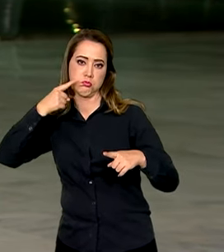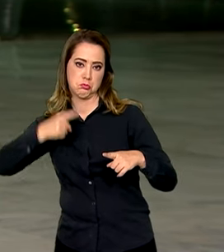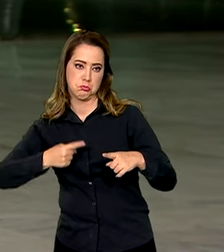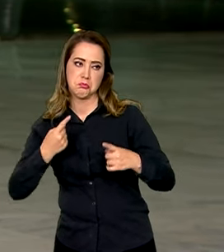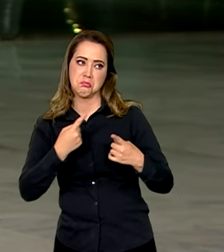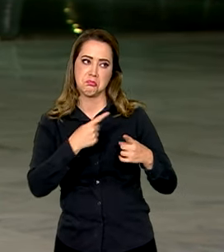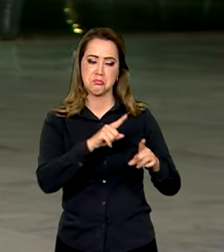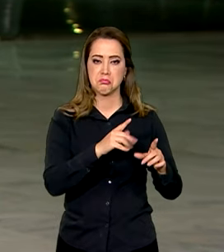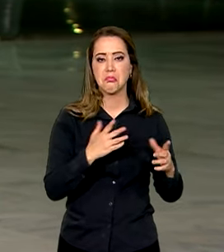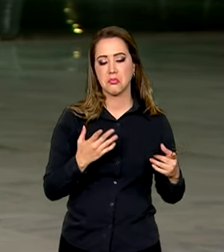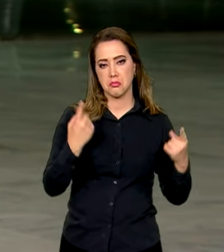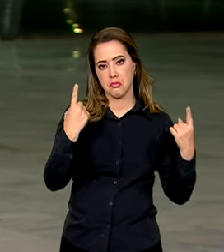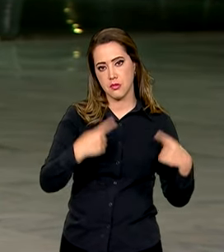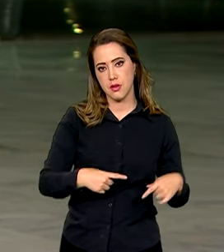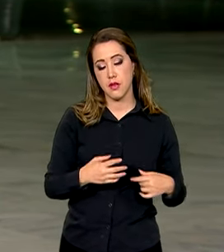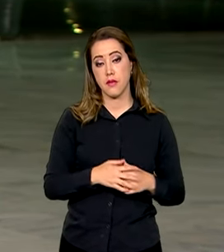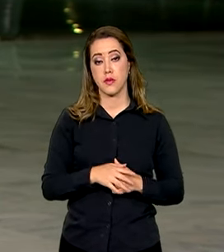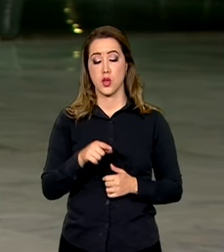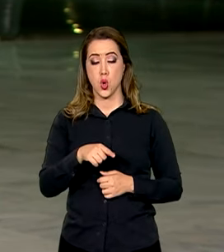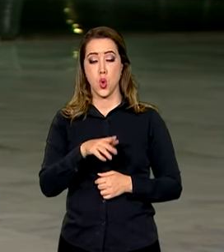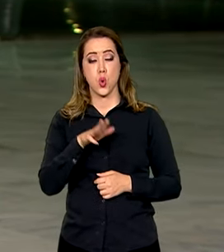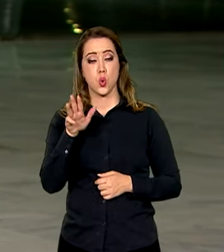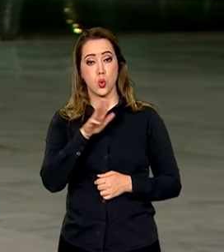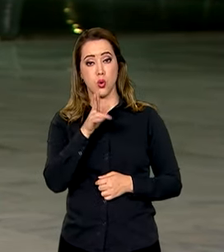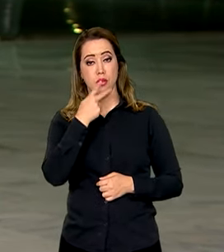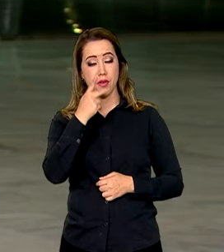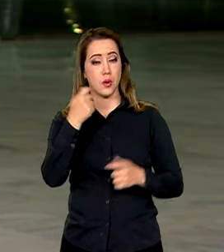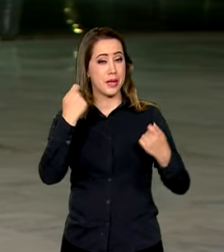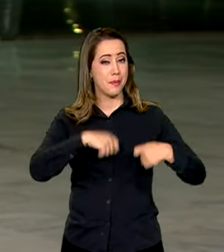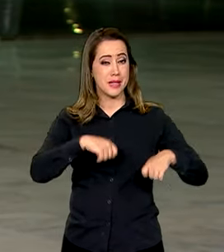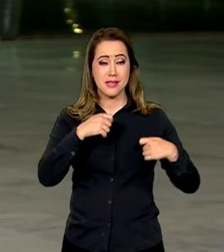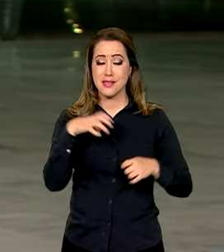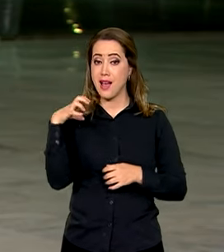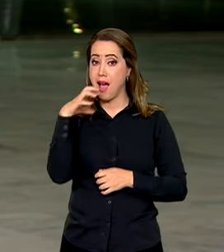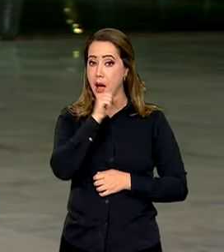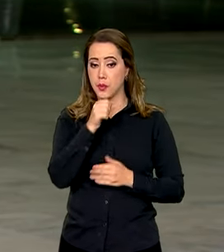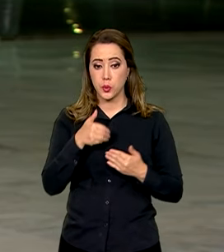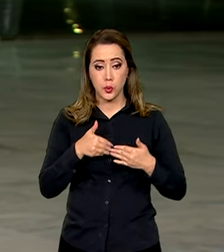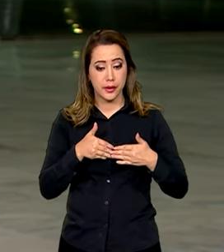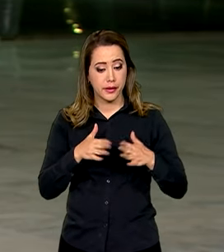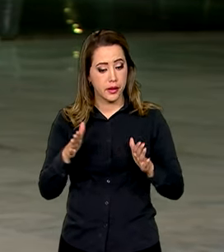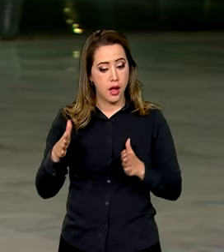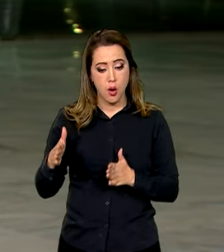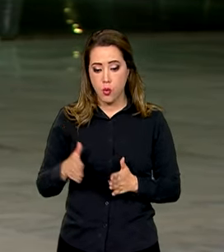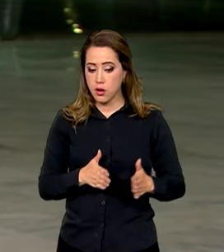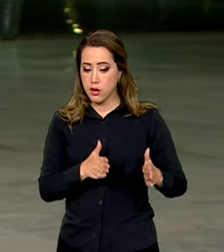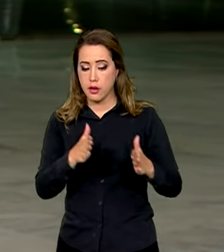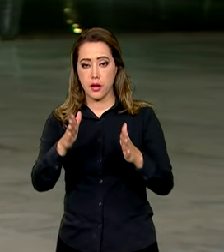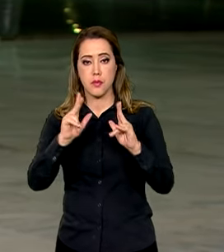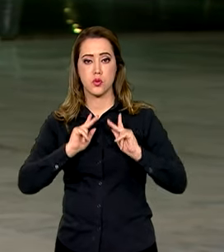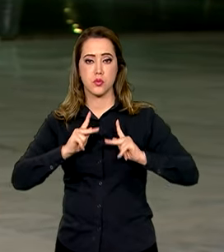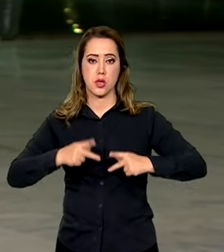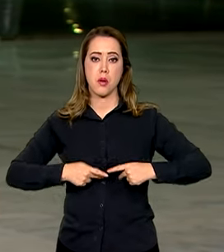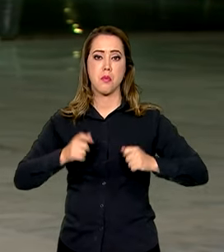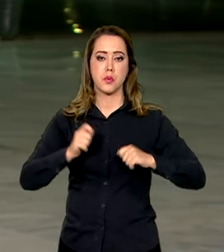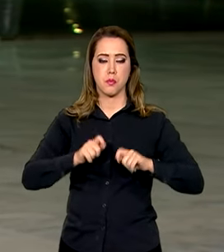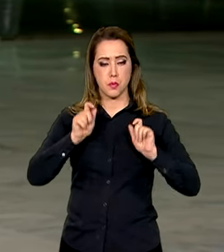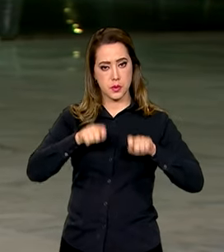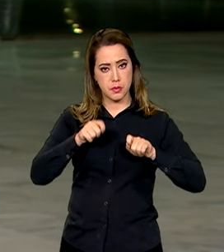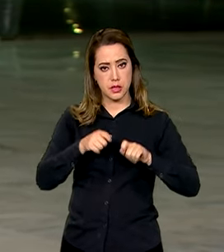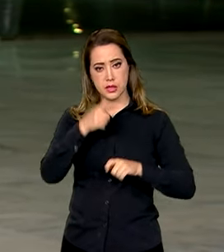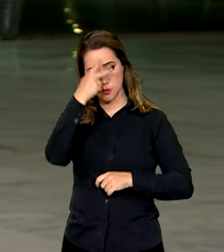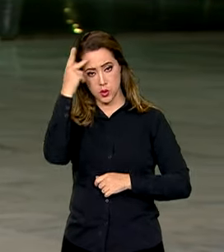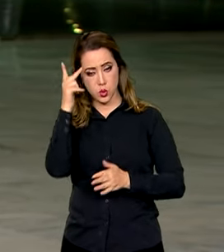Lula reiterou a urgência de criação de um corredor humanitário que permita a saída dos estrangeiros e a